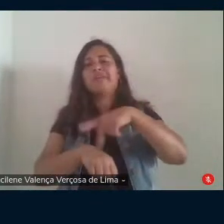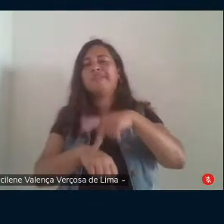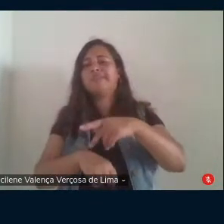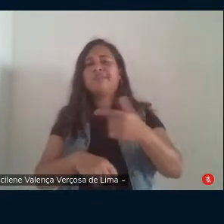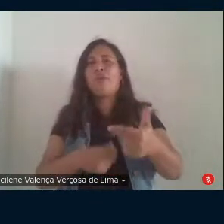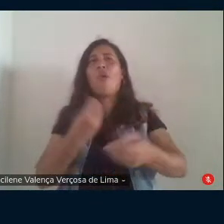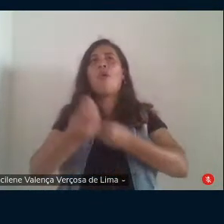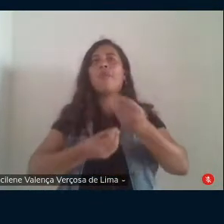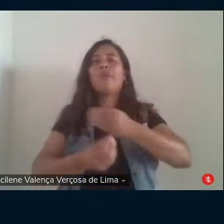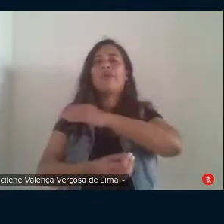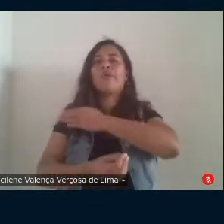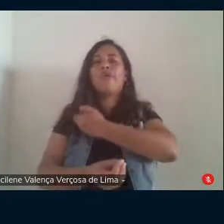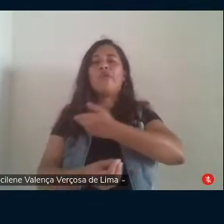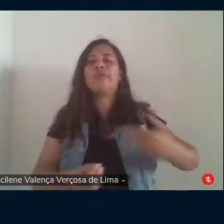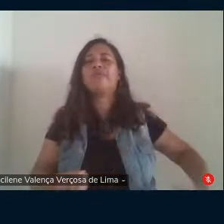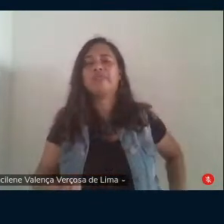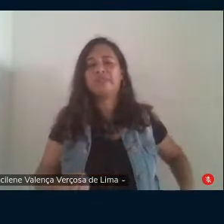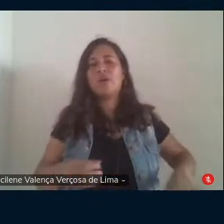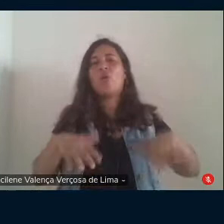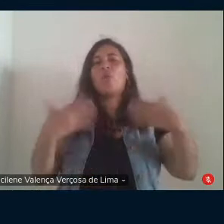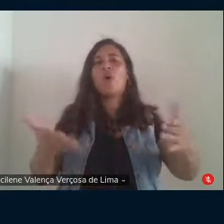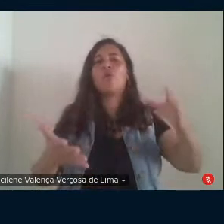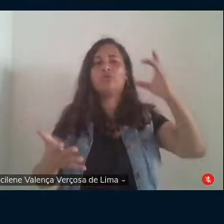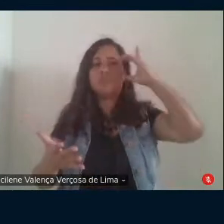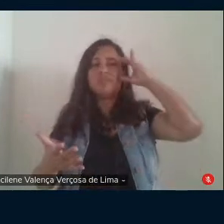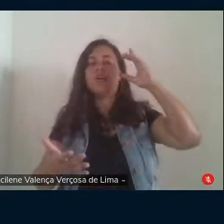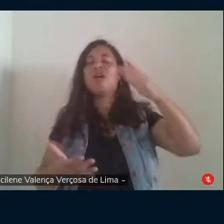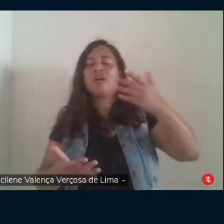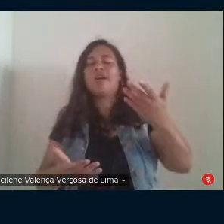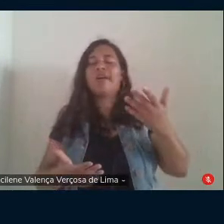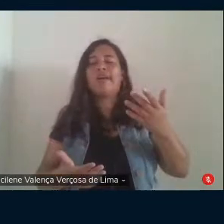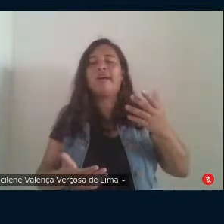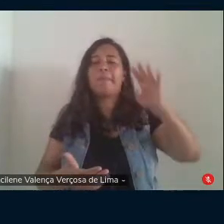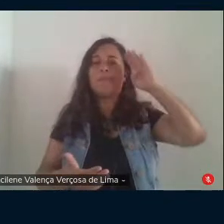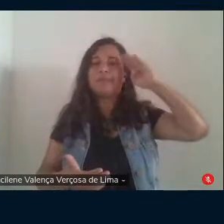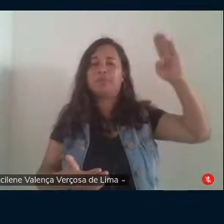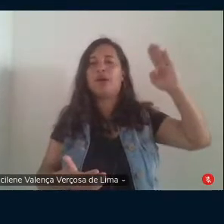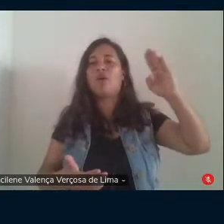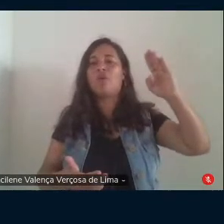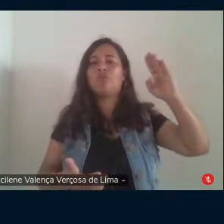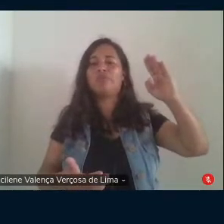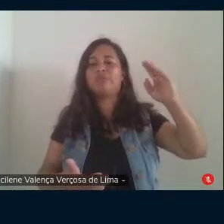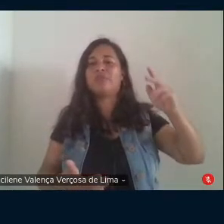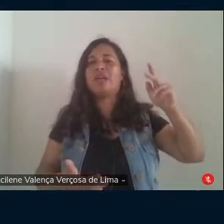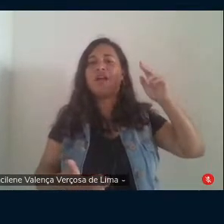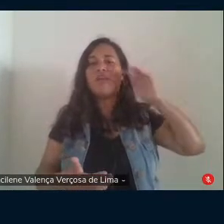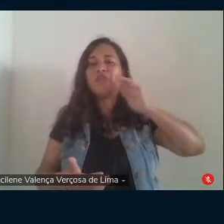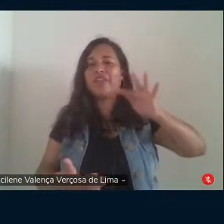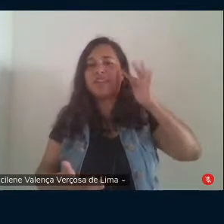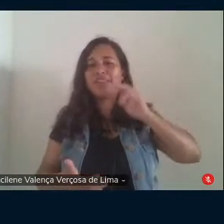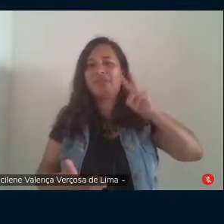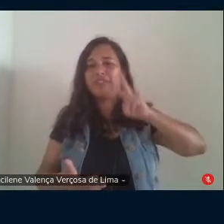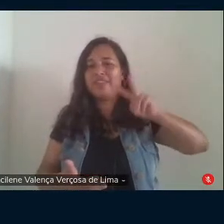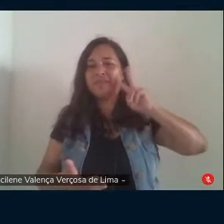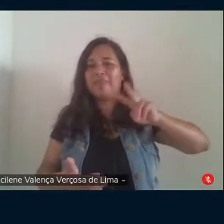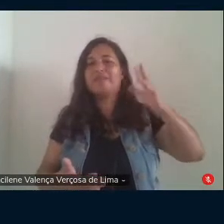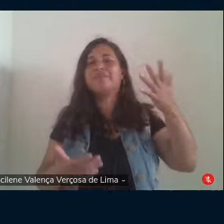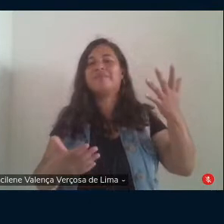ação esdrúxula da qual Dilma foi a principal vítima uma versão com a qual partilho sobre esse fato